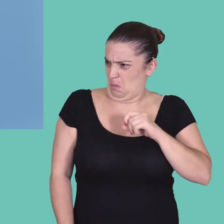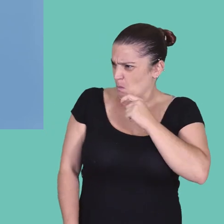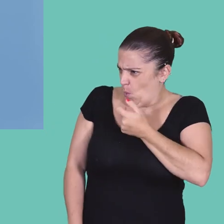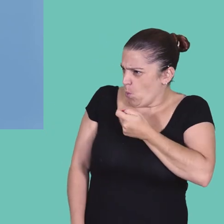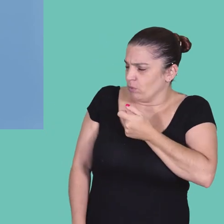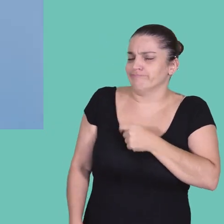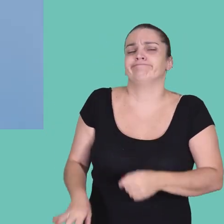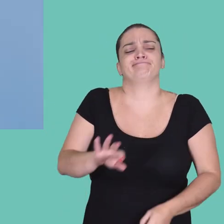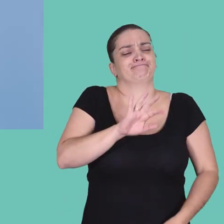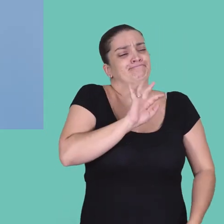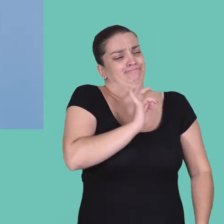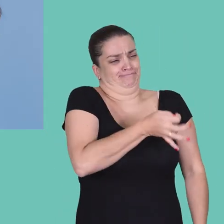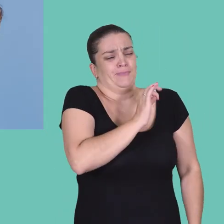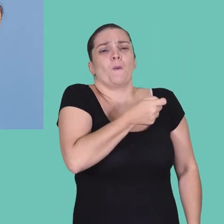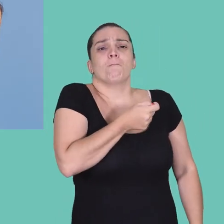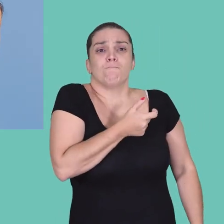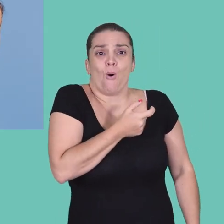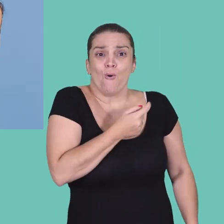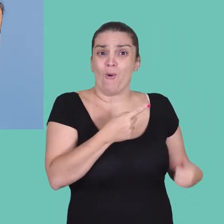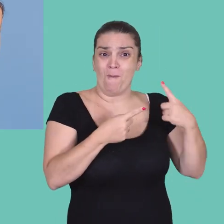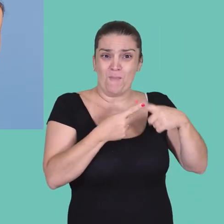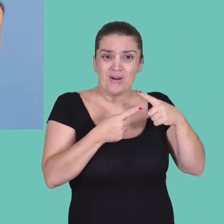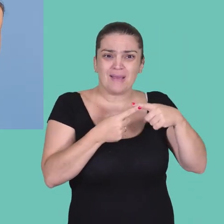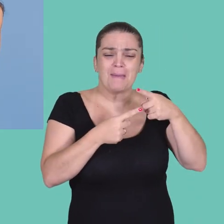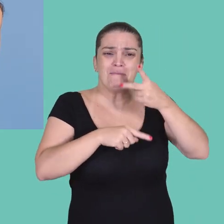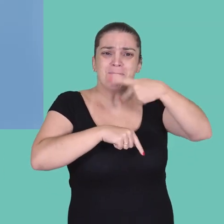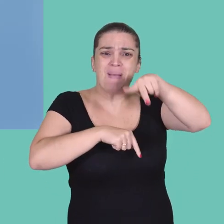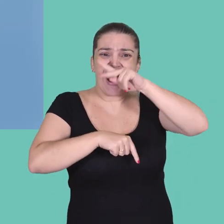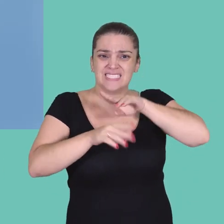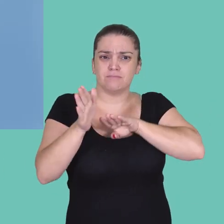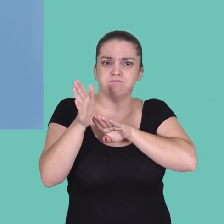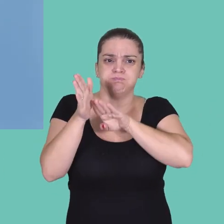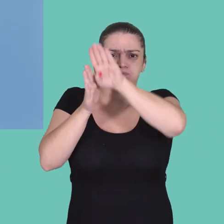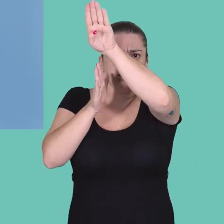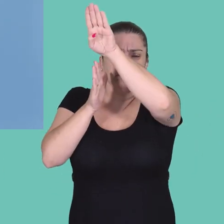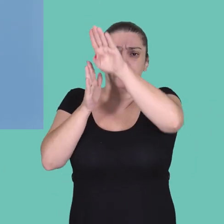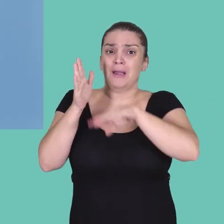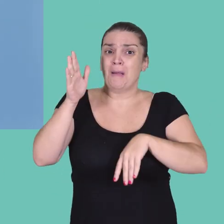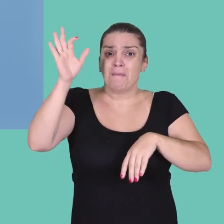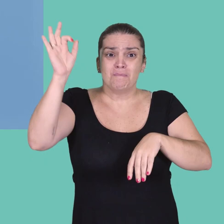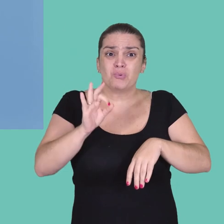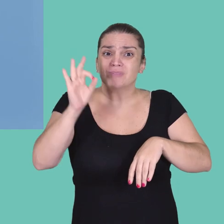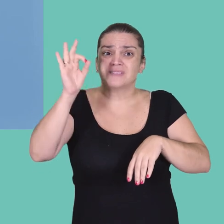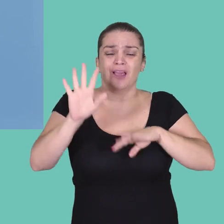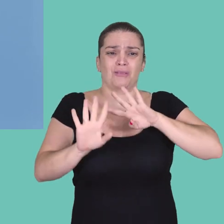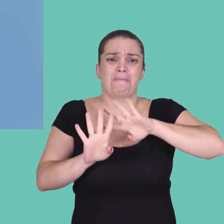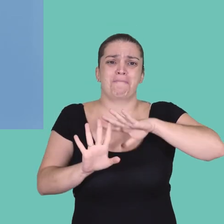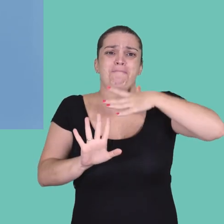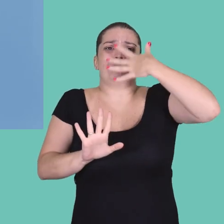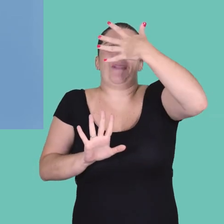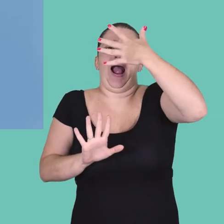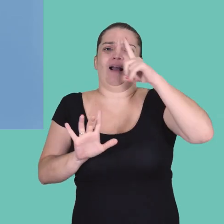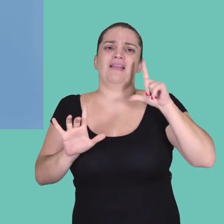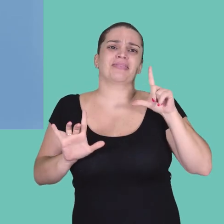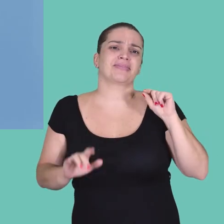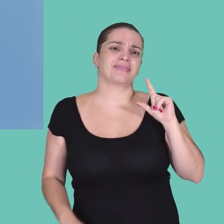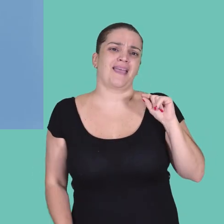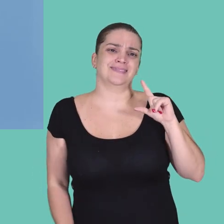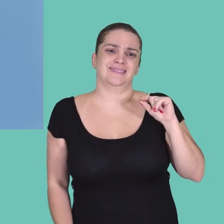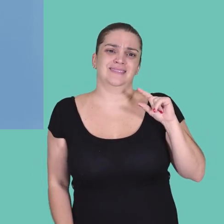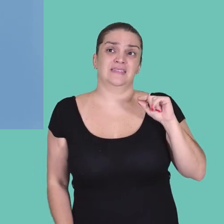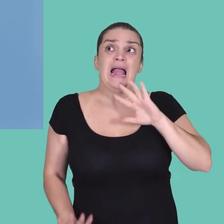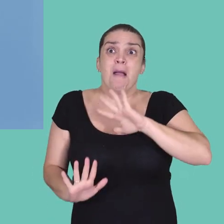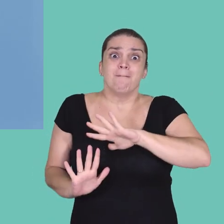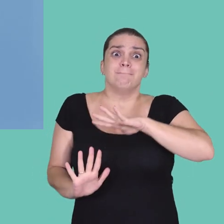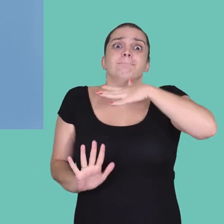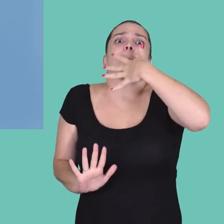,2%. Mas será que isso é pouco? Isso é pouco. Isso é pouco porque em países desenvolvidos, esse percentual é pelo